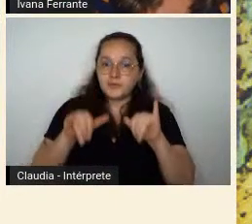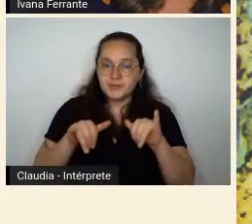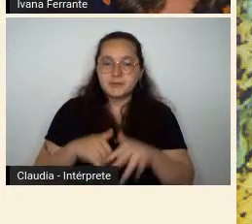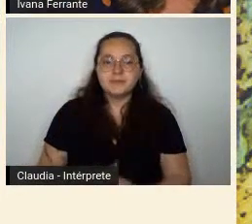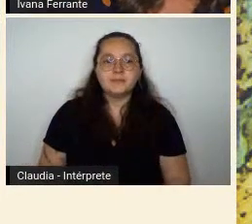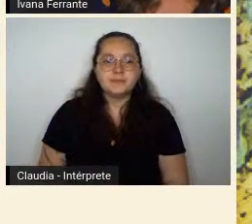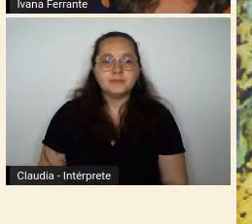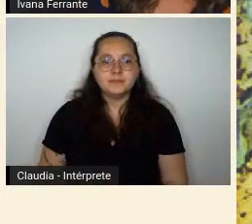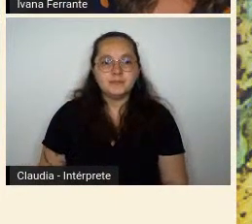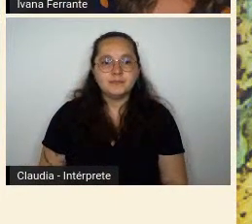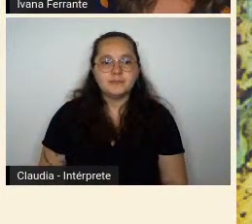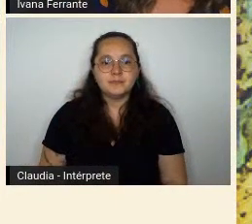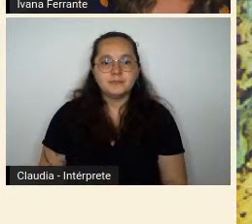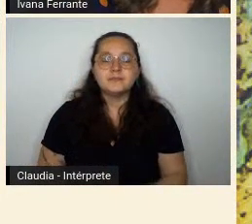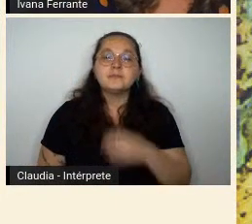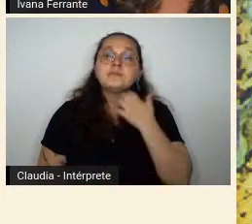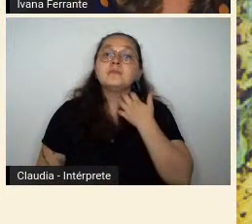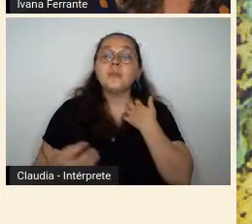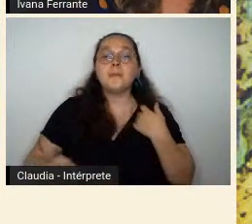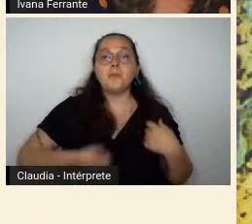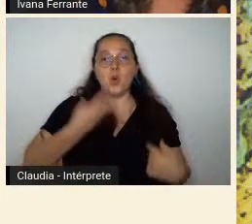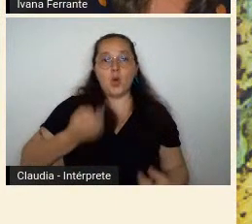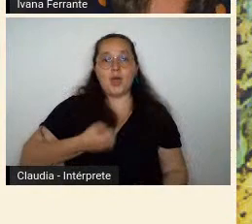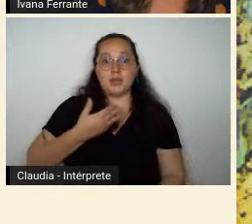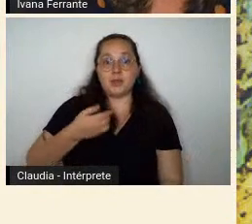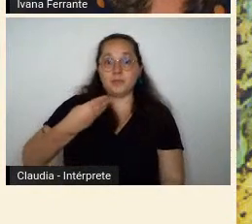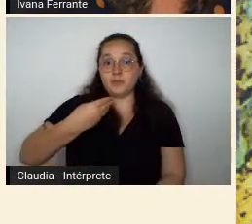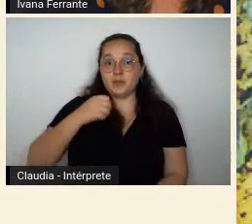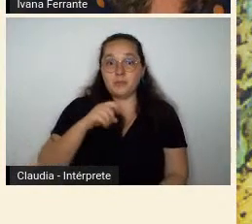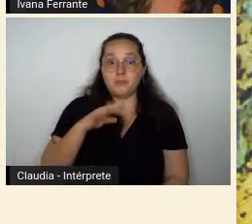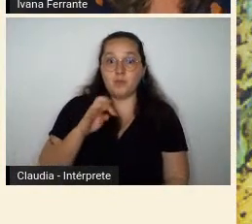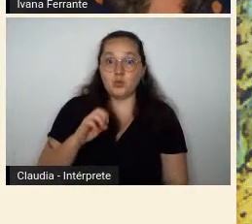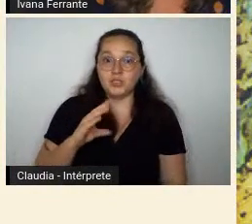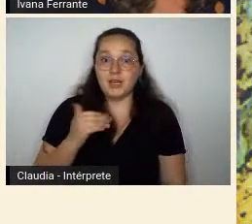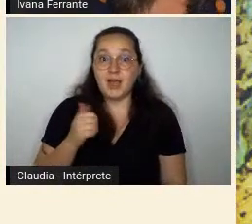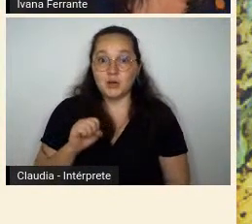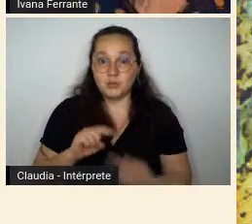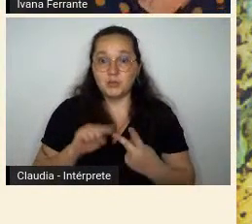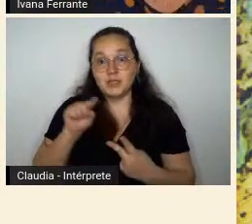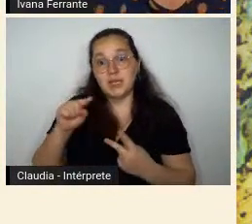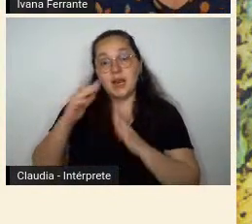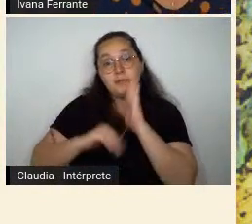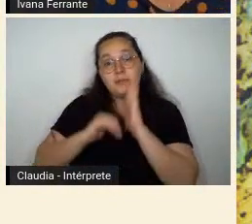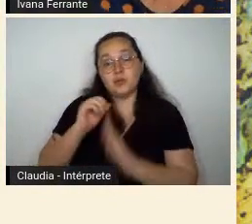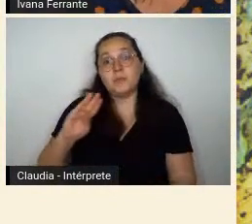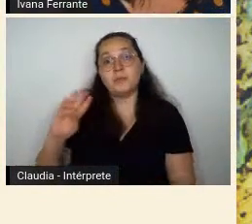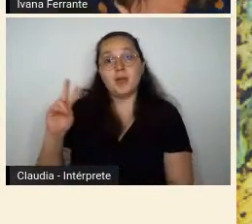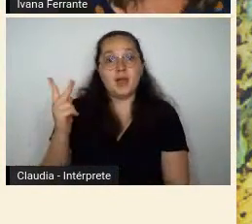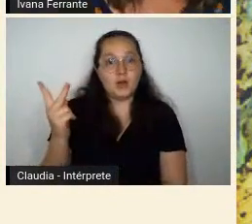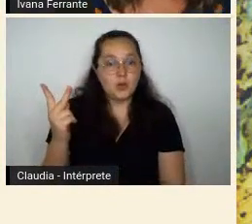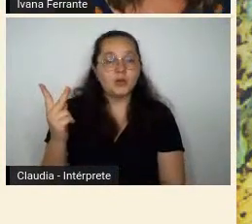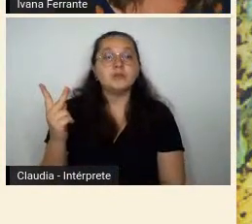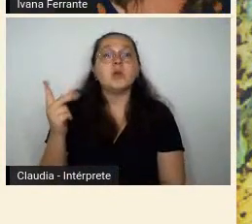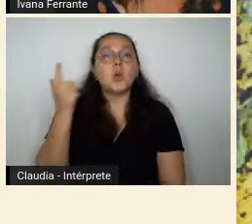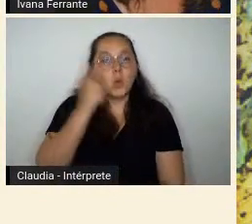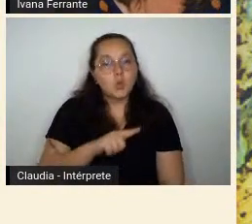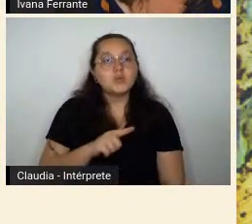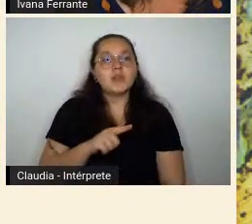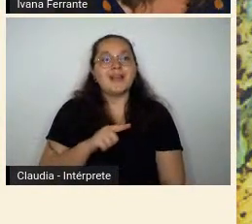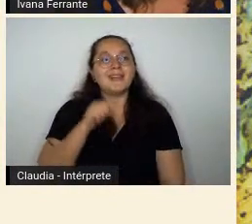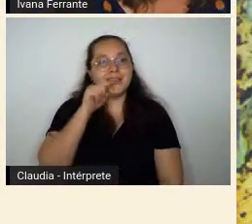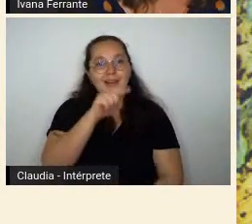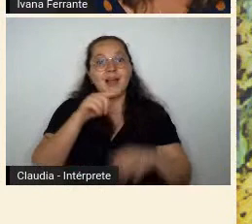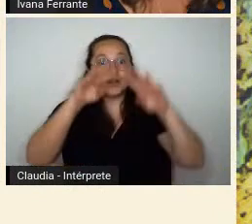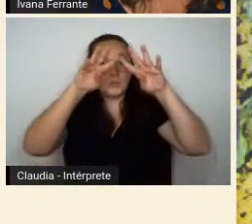O poeta de Montes Claros e a pintora de Belo Horizonte levam para os salões do Teatro Municipal de São Paulo em